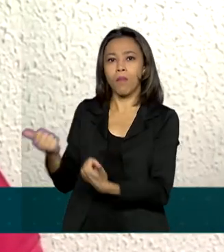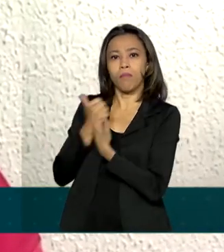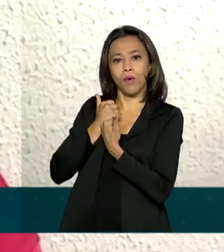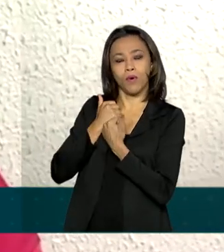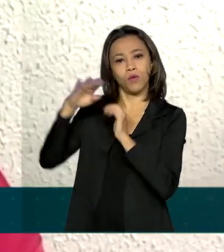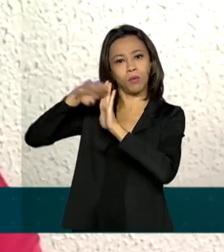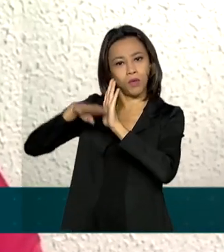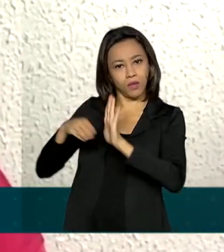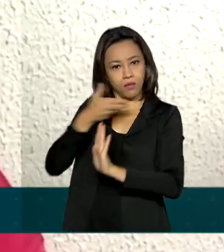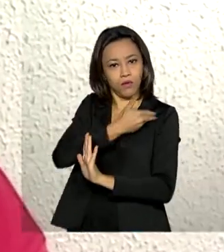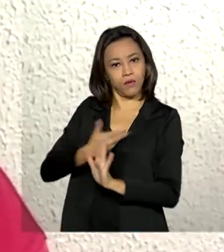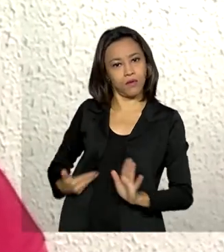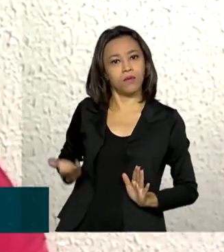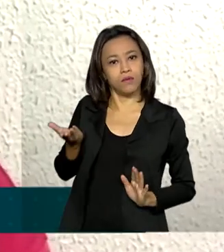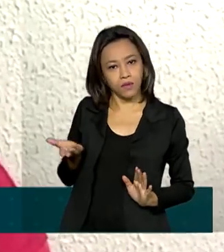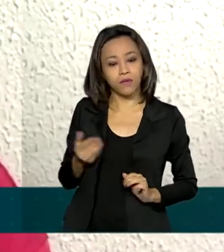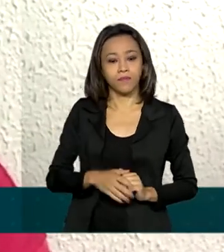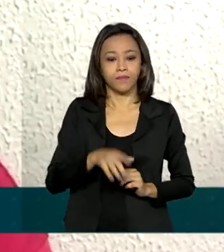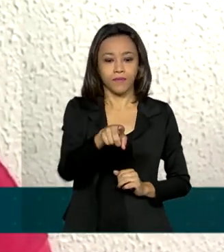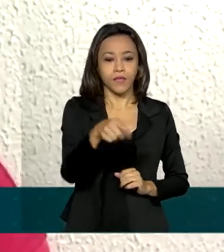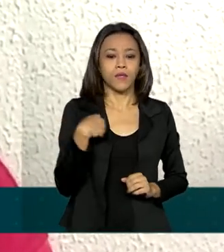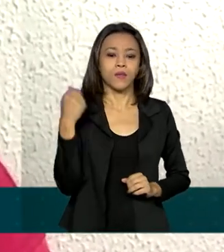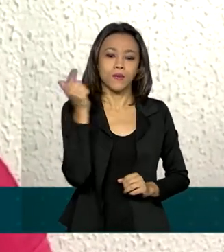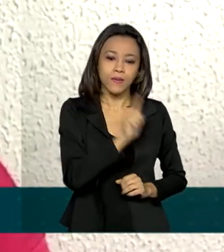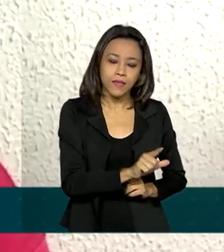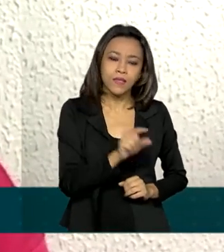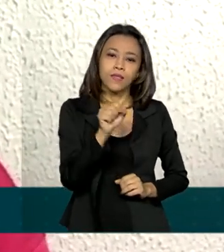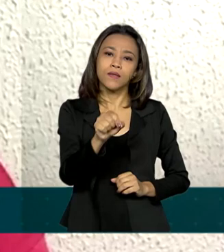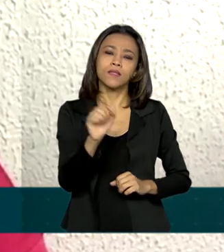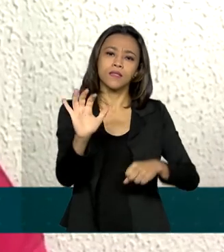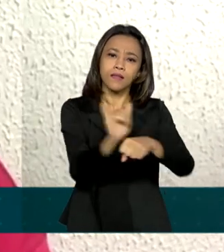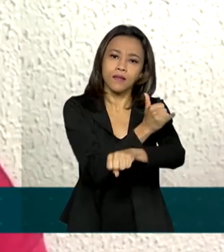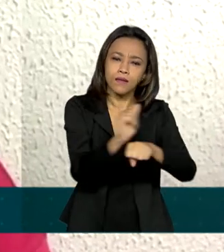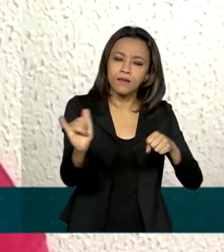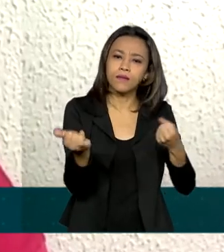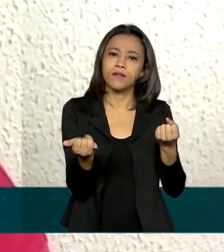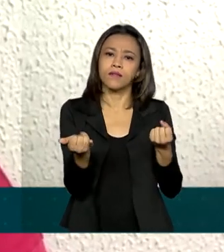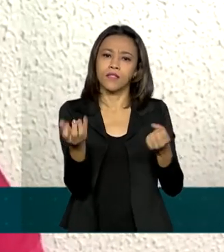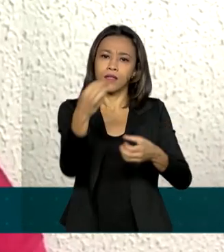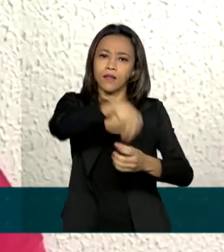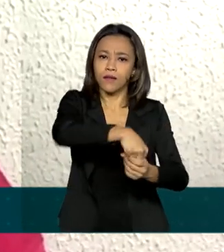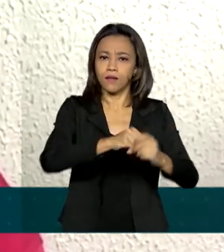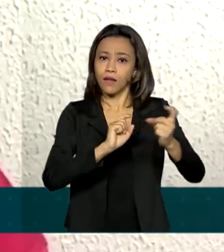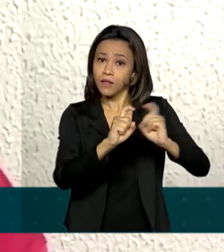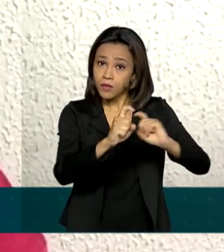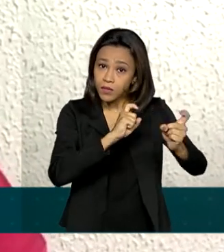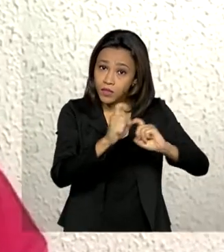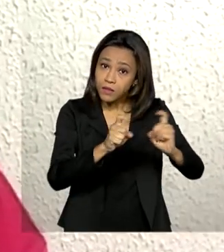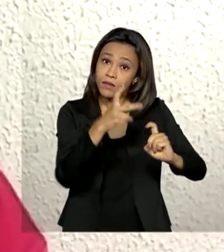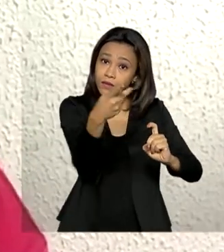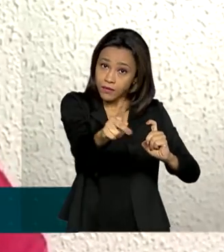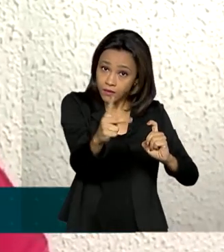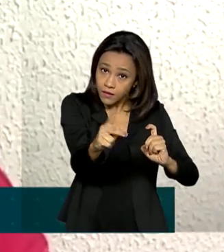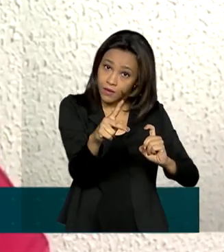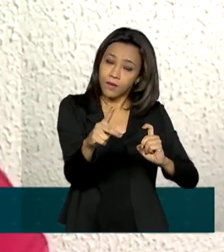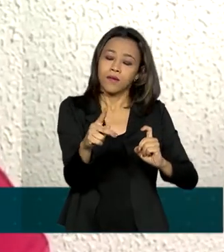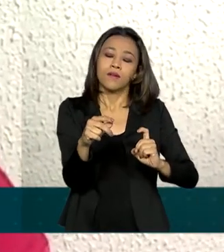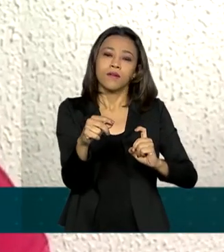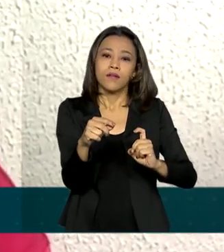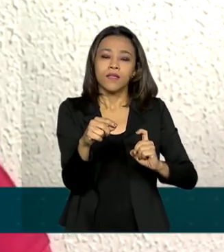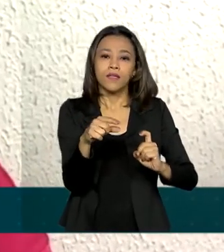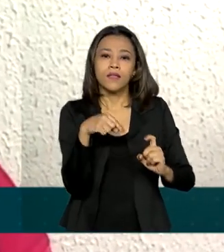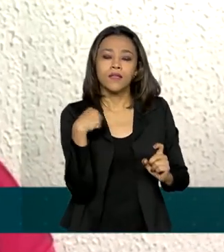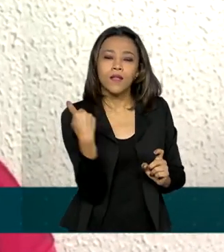Trouxe ferramentas, métodos para serem aplicados na gestão que fizeram com que a gente